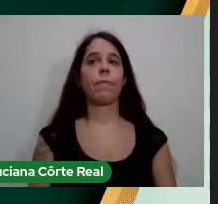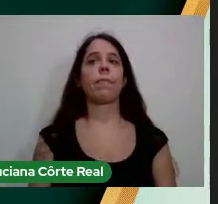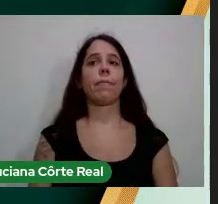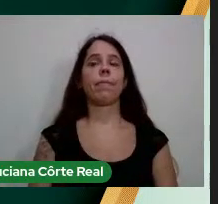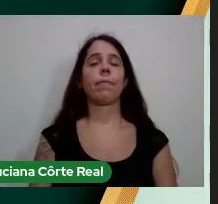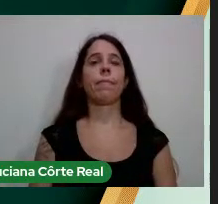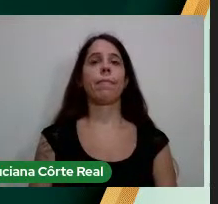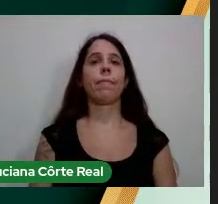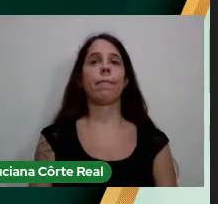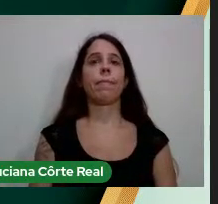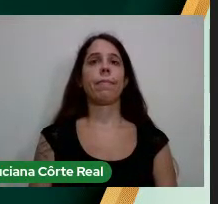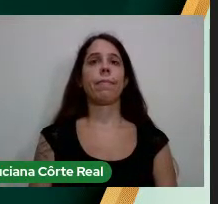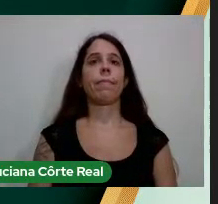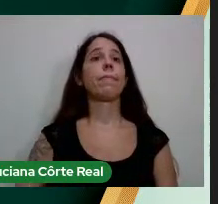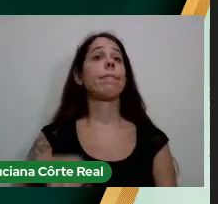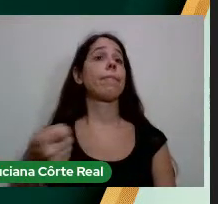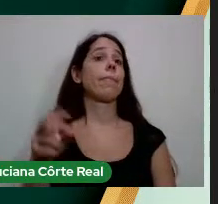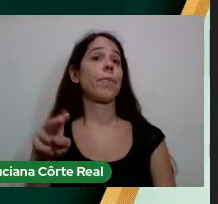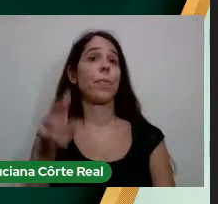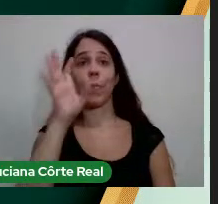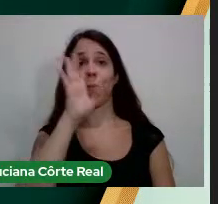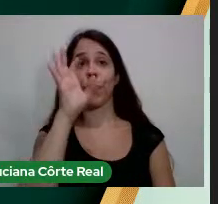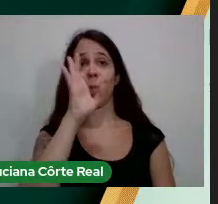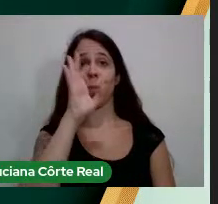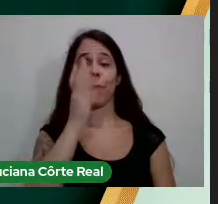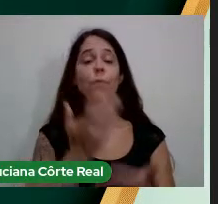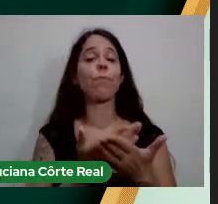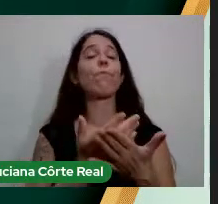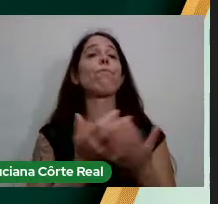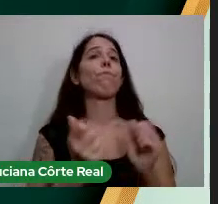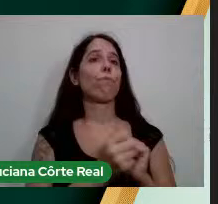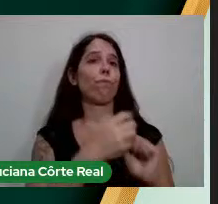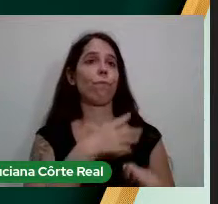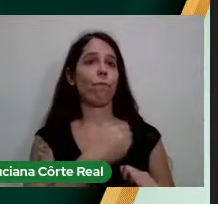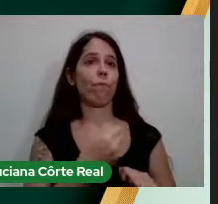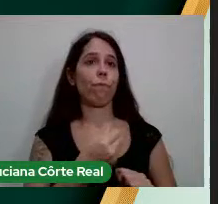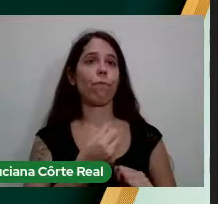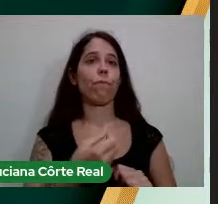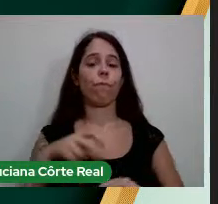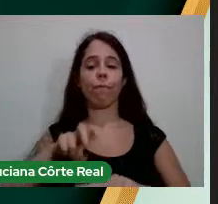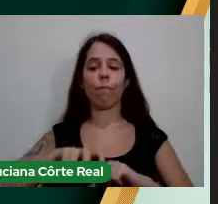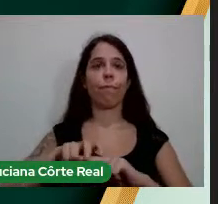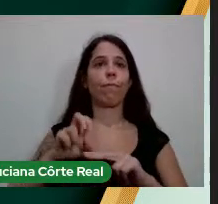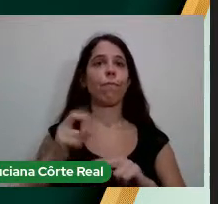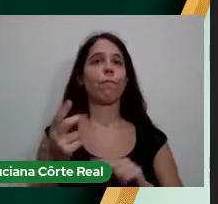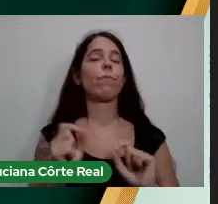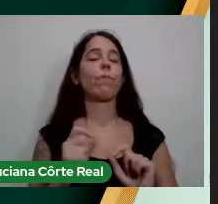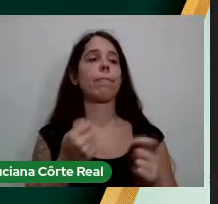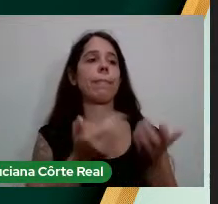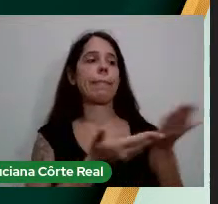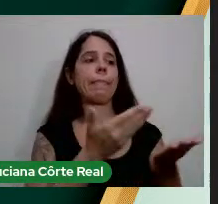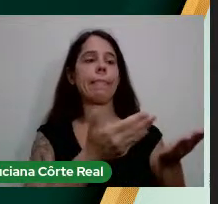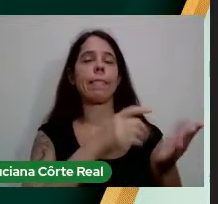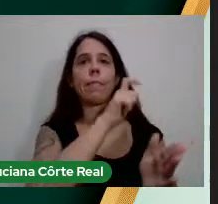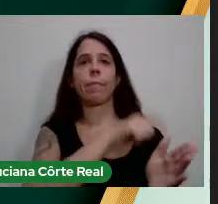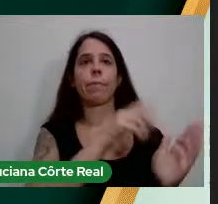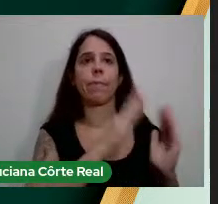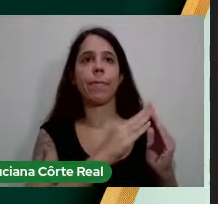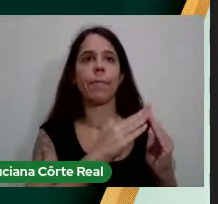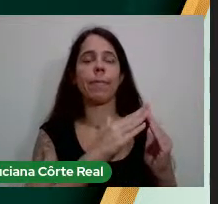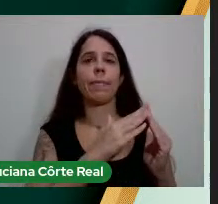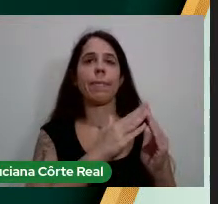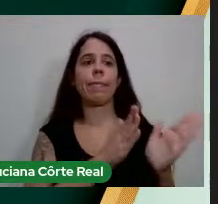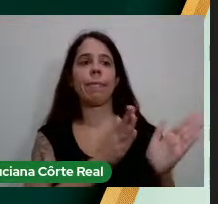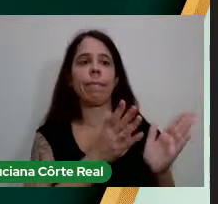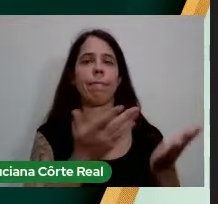Quem nunca Assistiu Uma aula Com um filho No colo Ou tendo Que atender Alguém Em casa Então